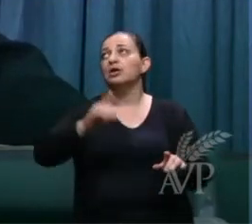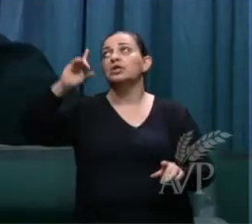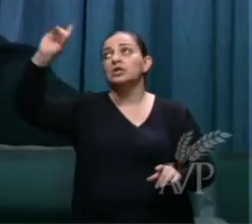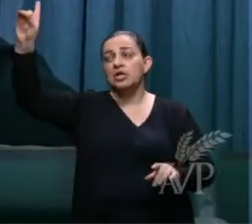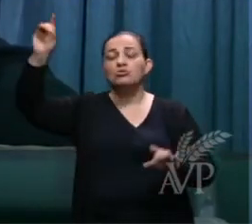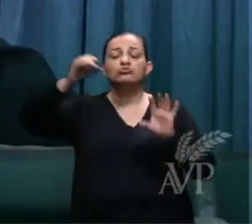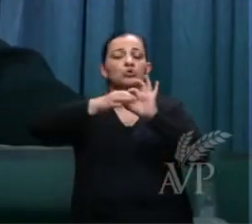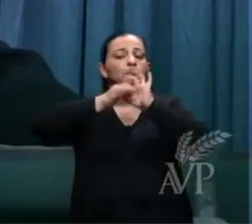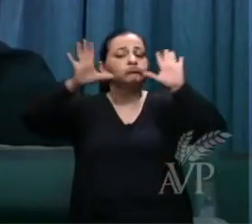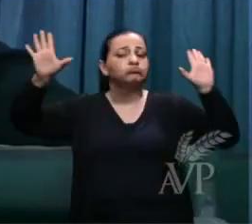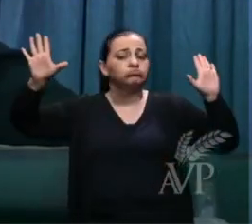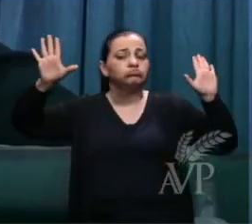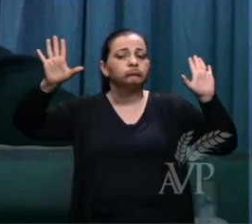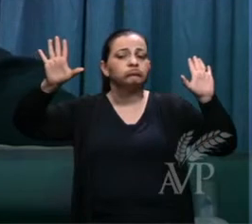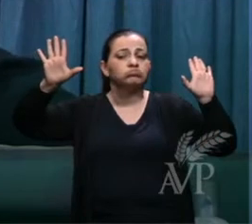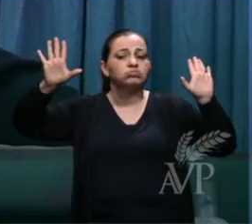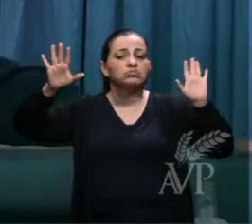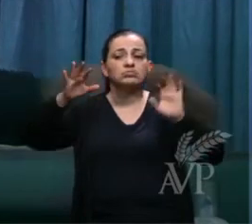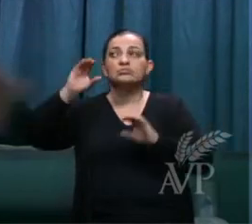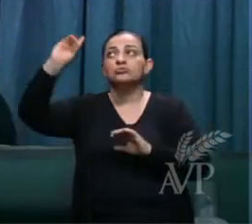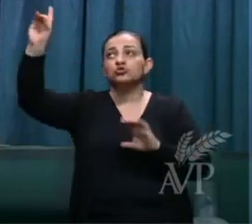perante os olhos de deus